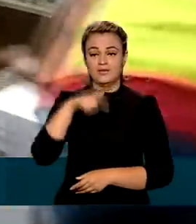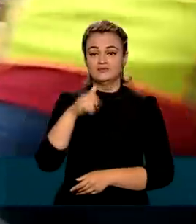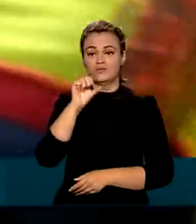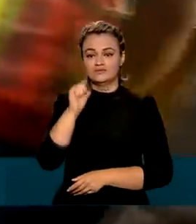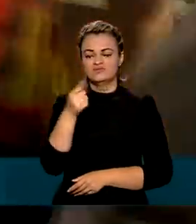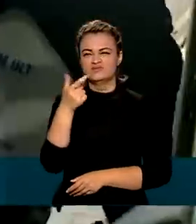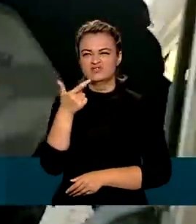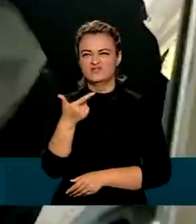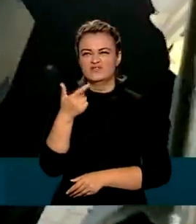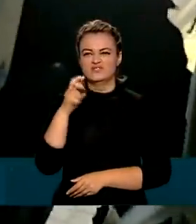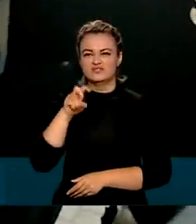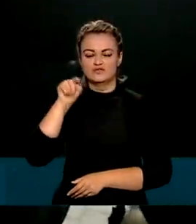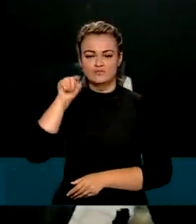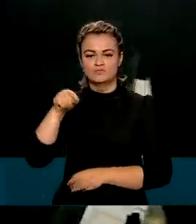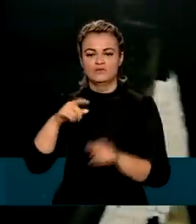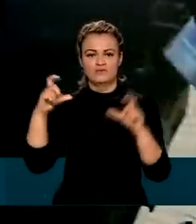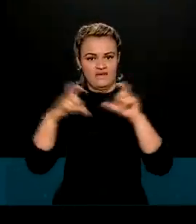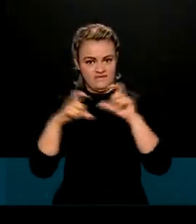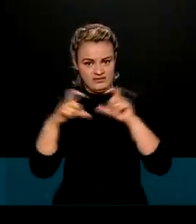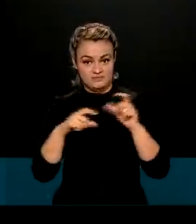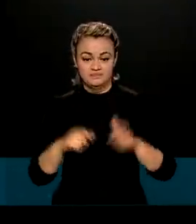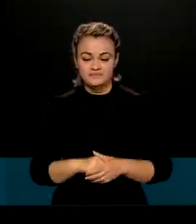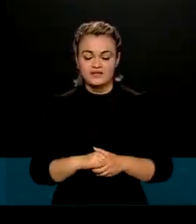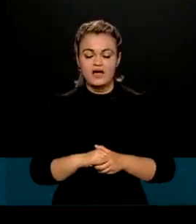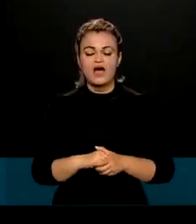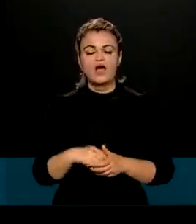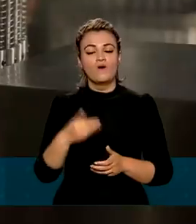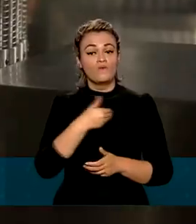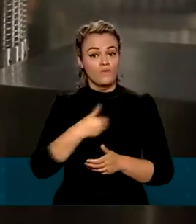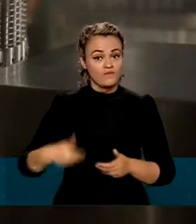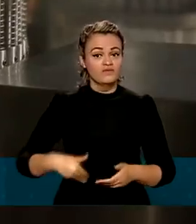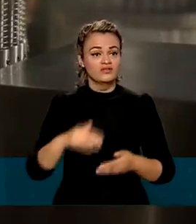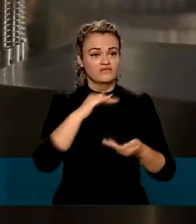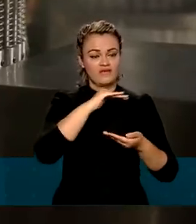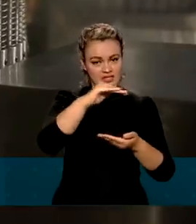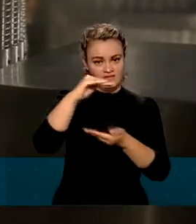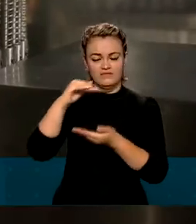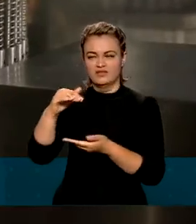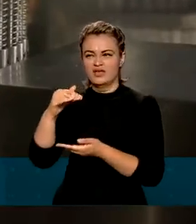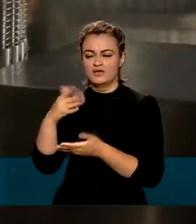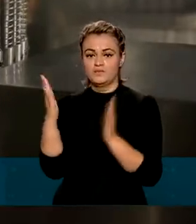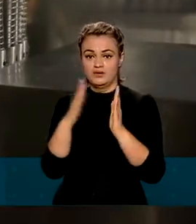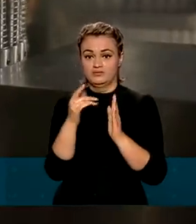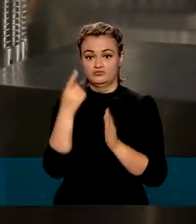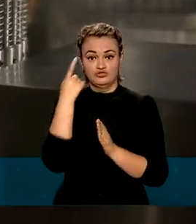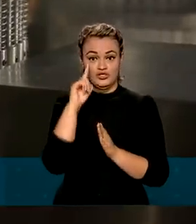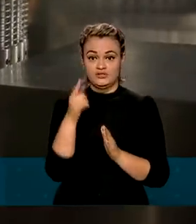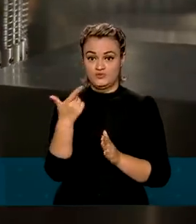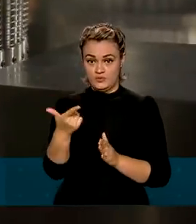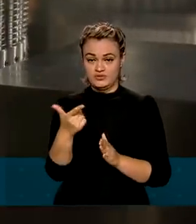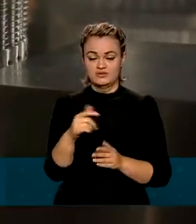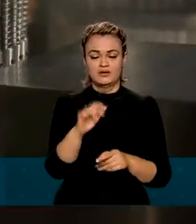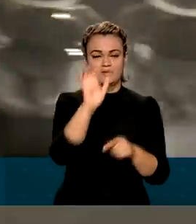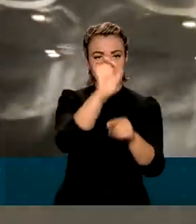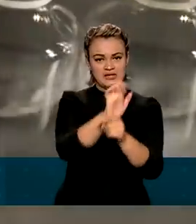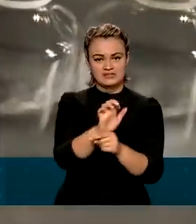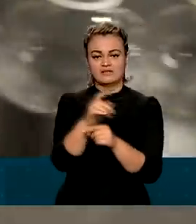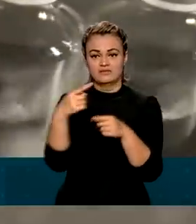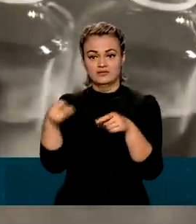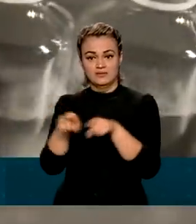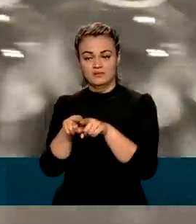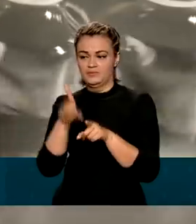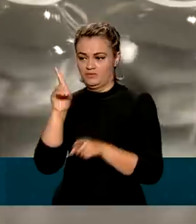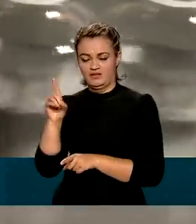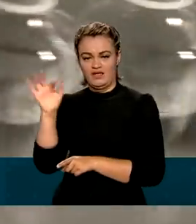mil da Pfizer. O governo vai enviar ainda, nas próximas 48 horas, aos estados e ao Distrito